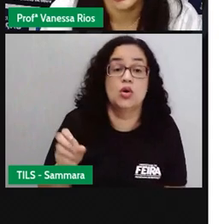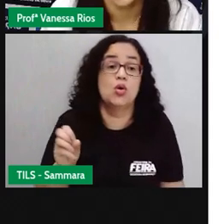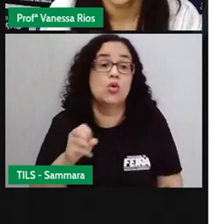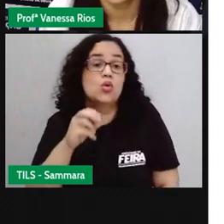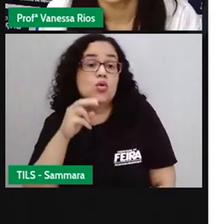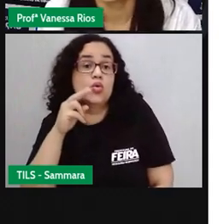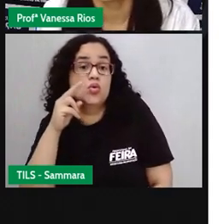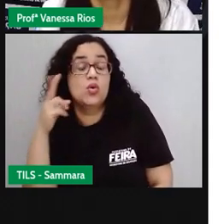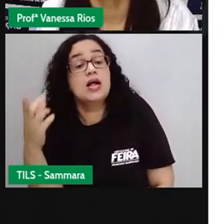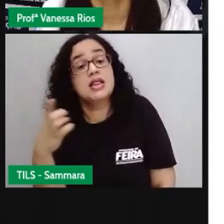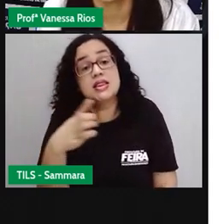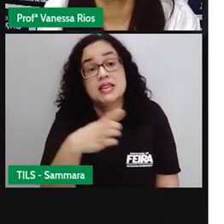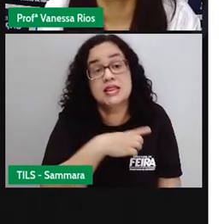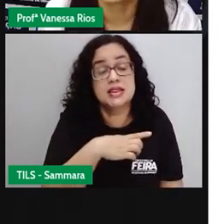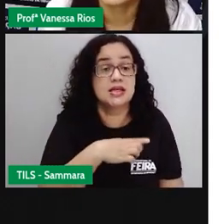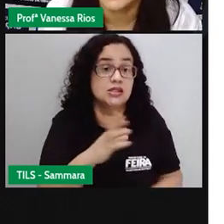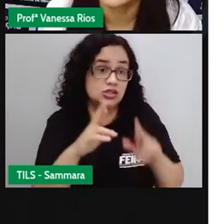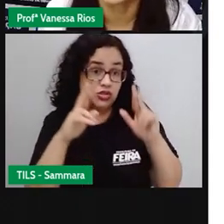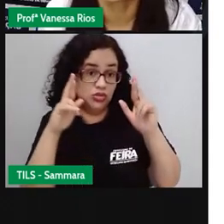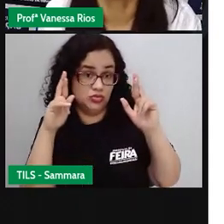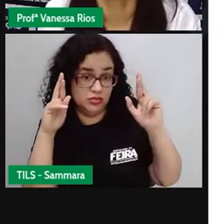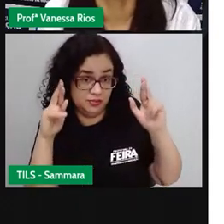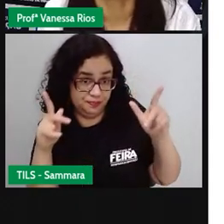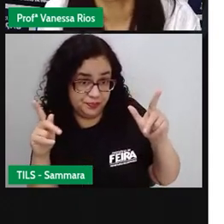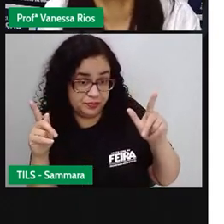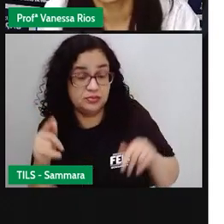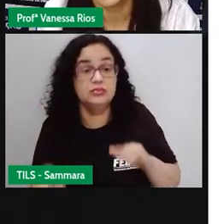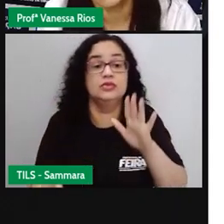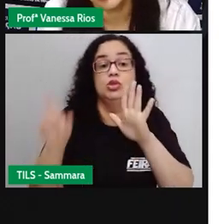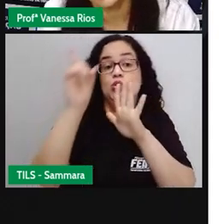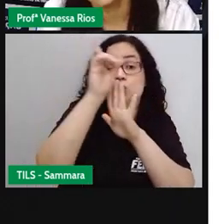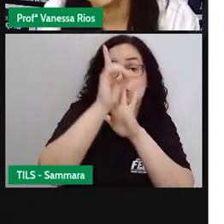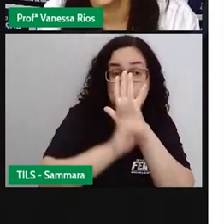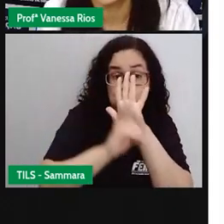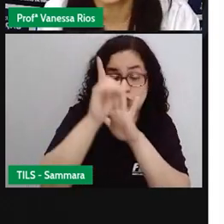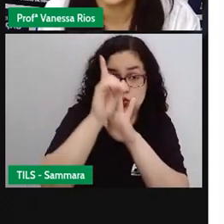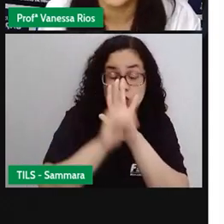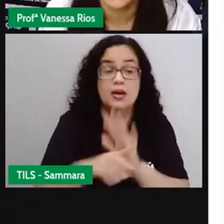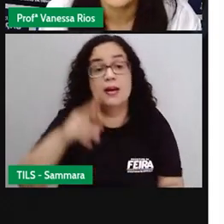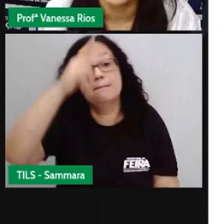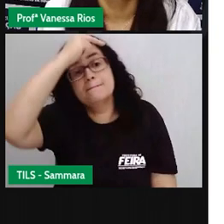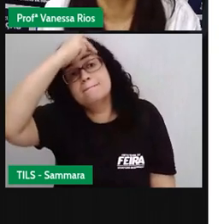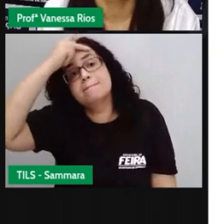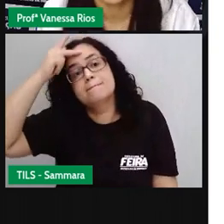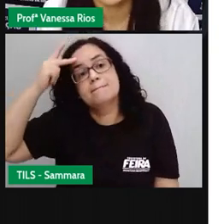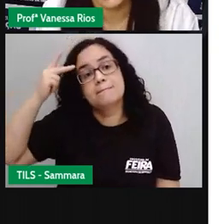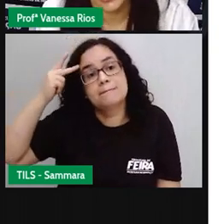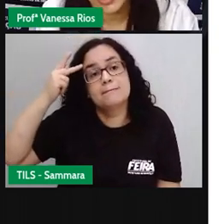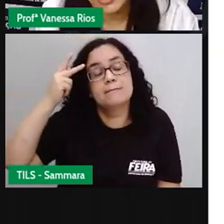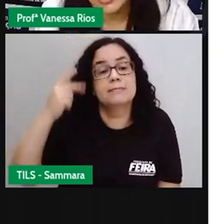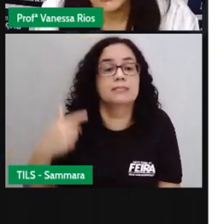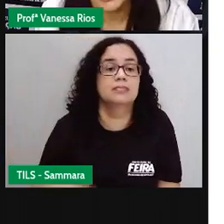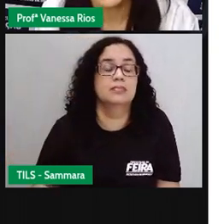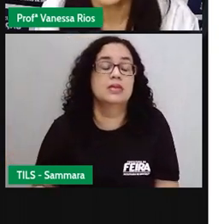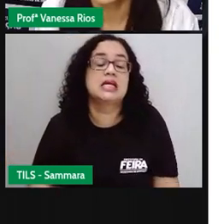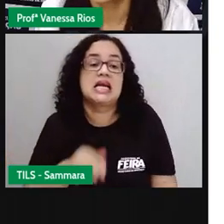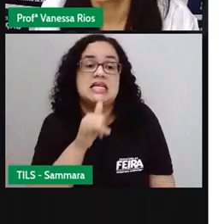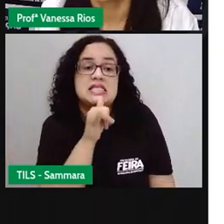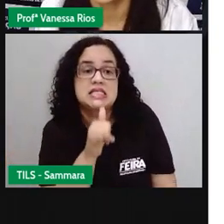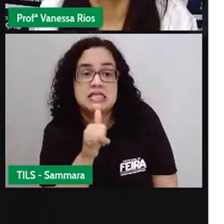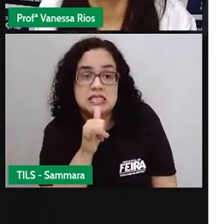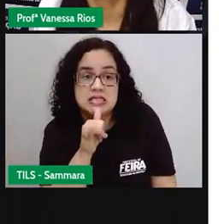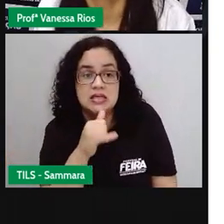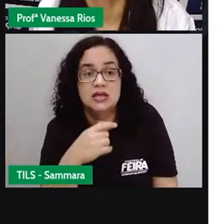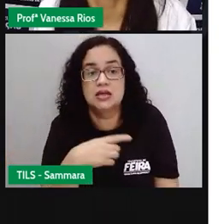Ou seja, existiam diferenças aí entre os direitos, não é? De pessoas para a pessoa. Por exemplo,